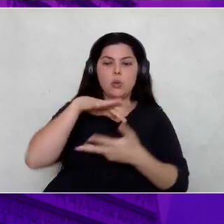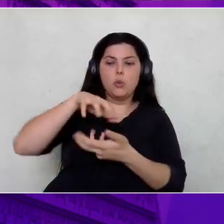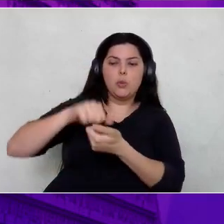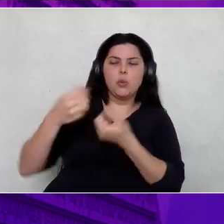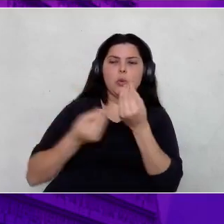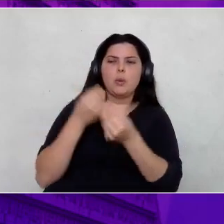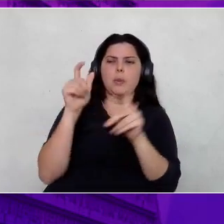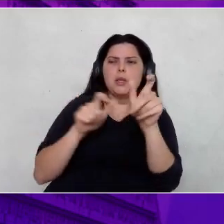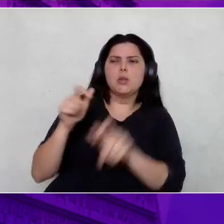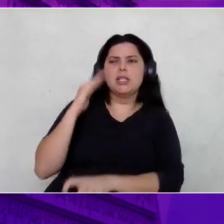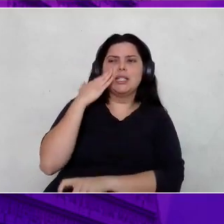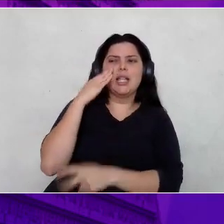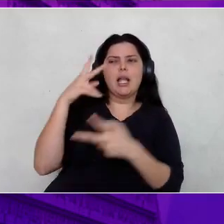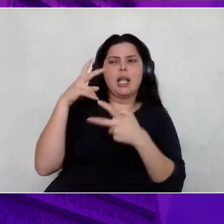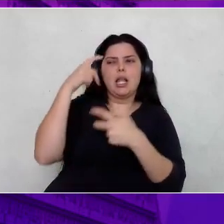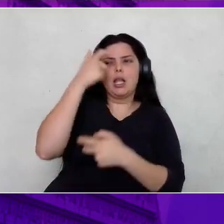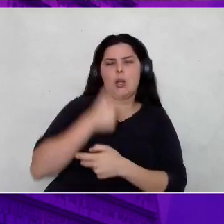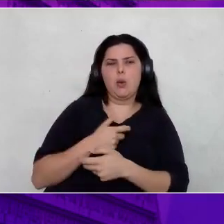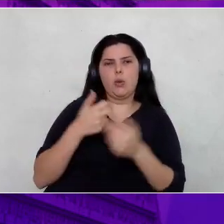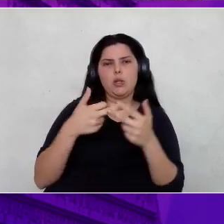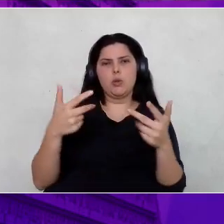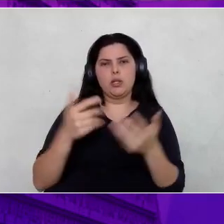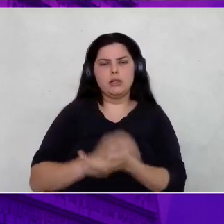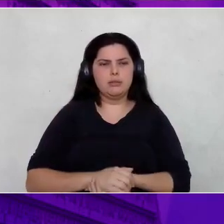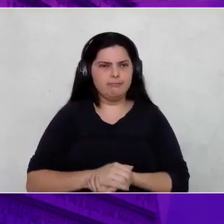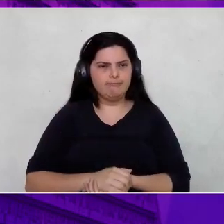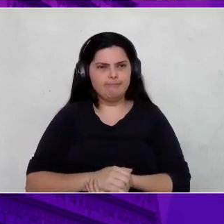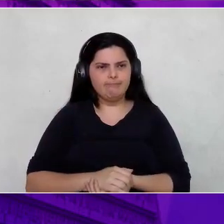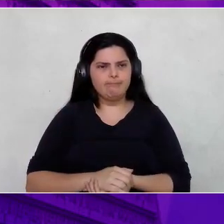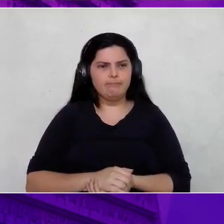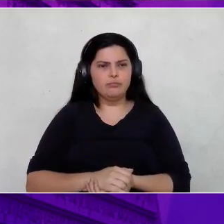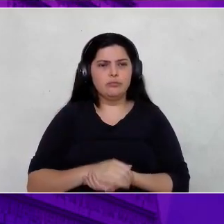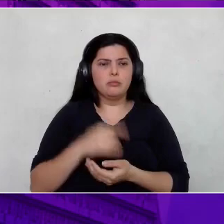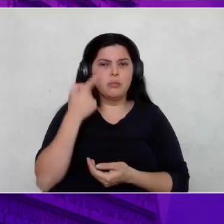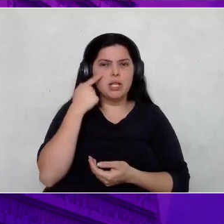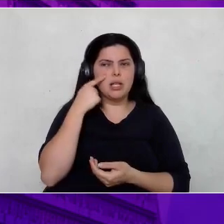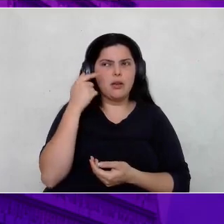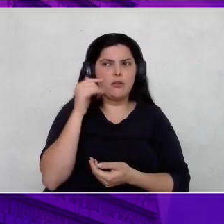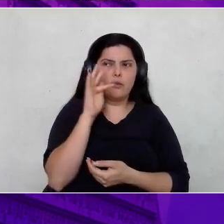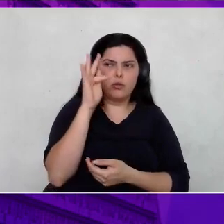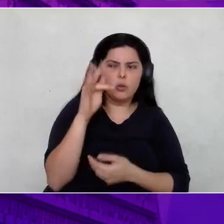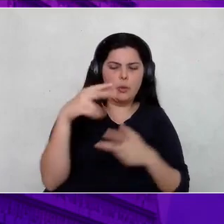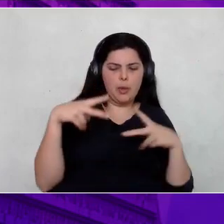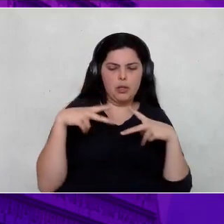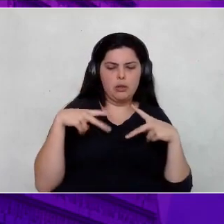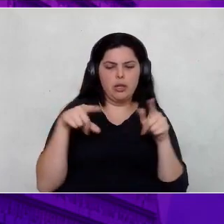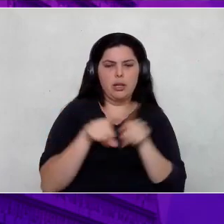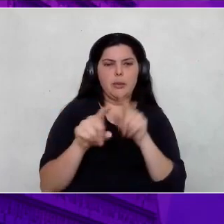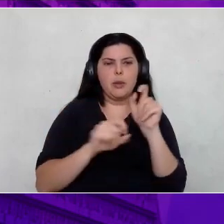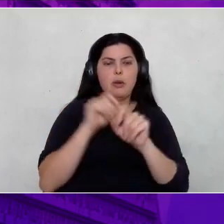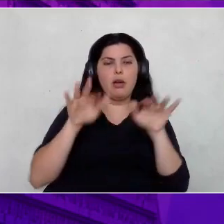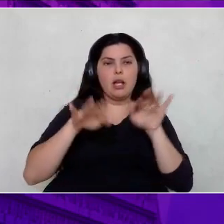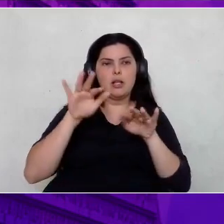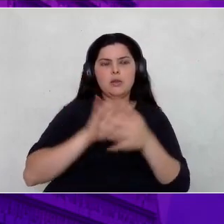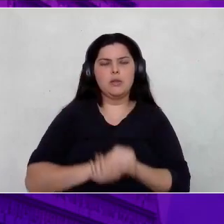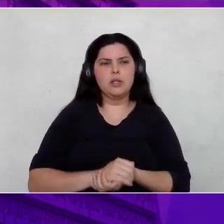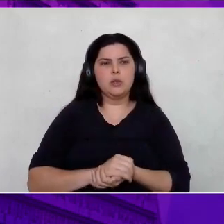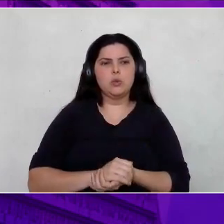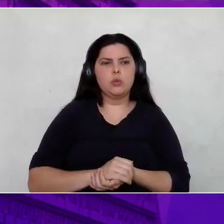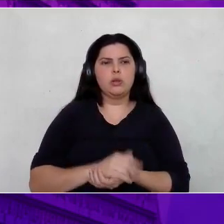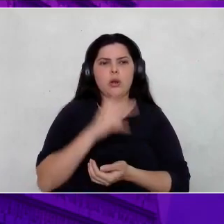enxergam aquilo que eu estou vendo? Projeção pessoal. Às vezes, você é um leão. Quer